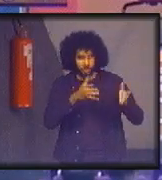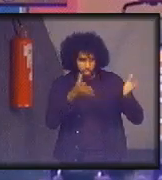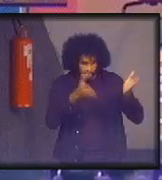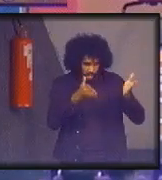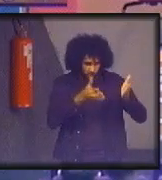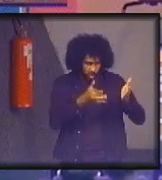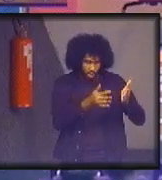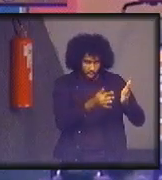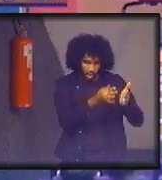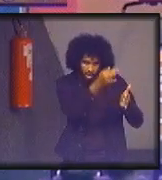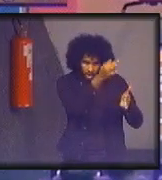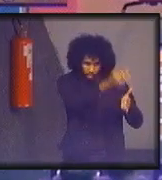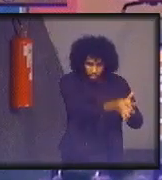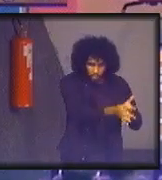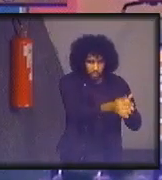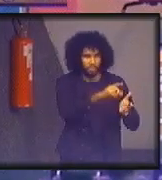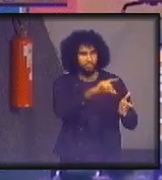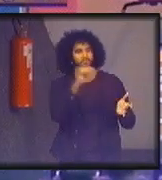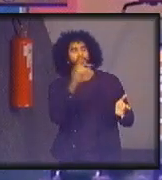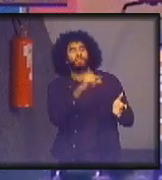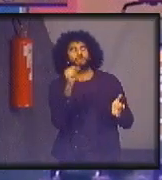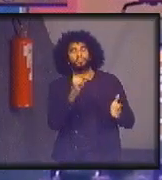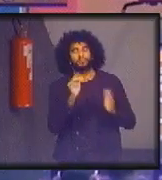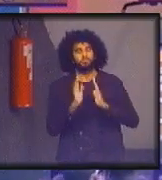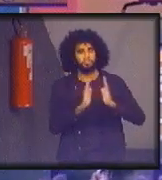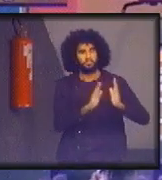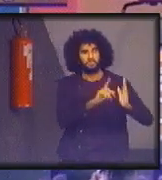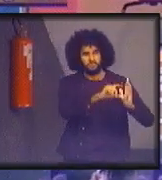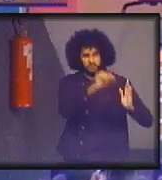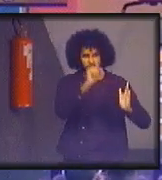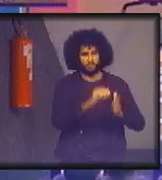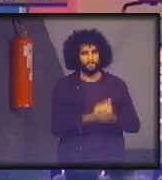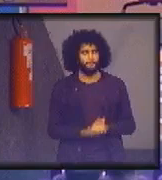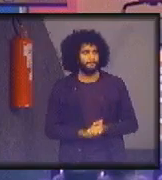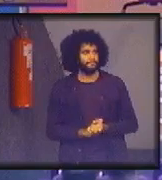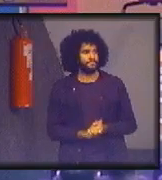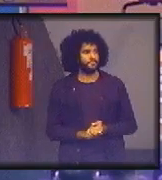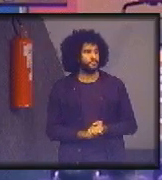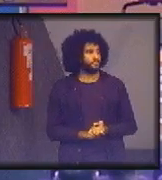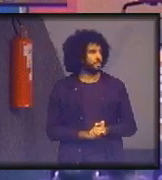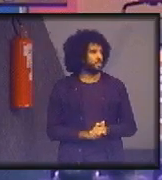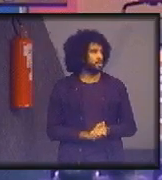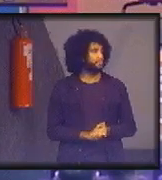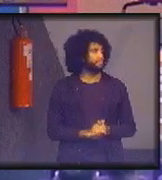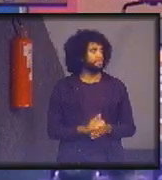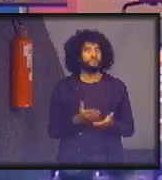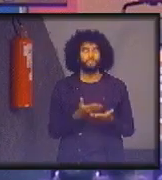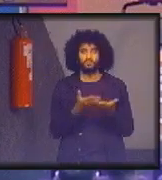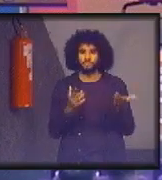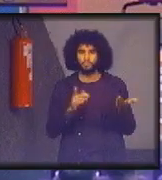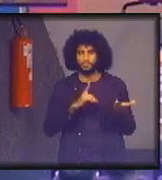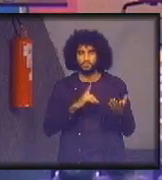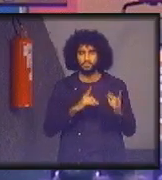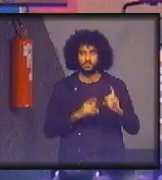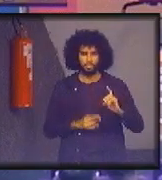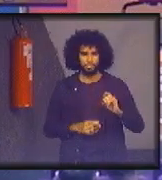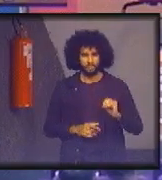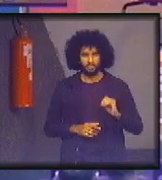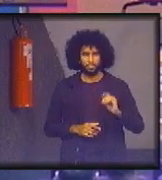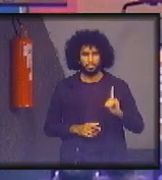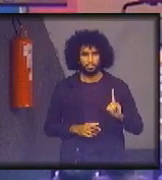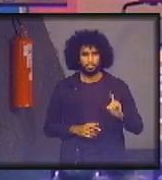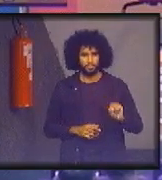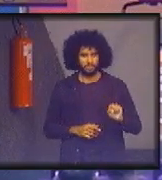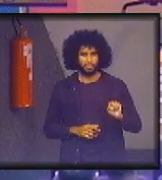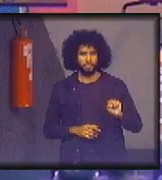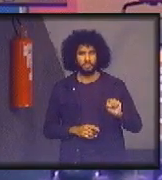processo de tomada decisória. E, quando você tem os ODS, eu acho, sim,